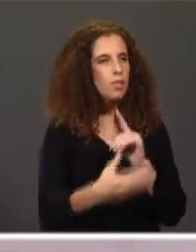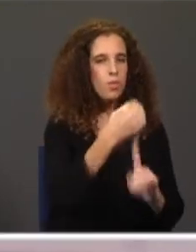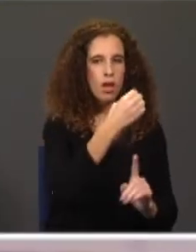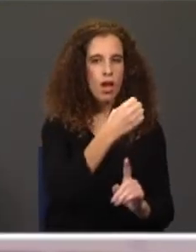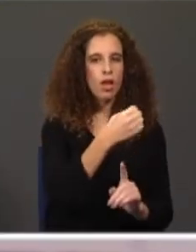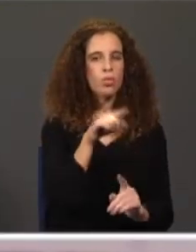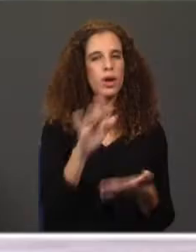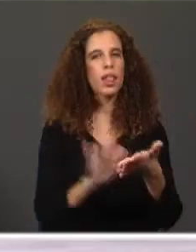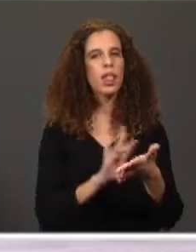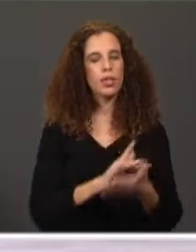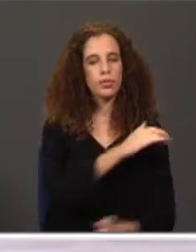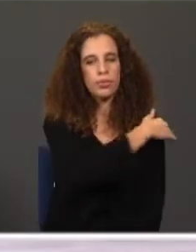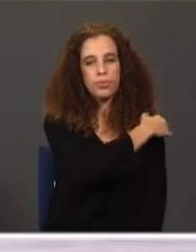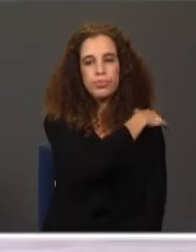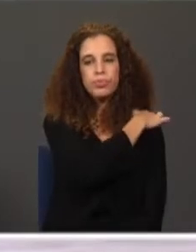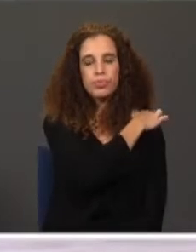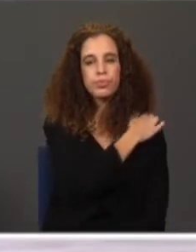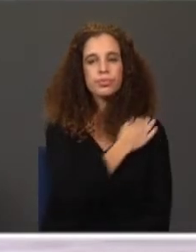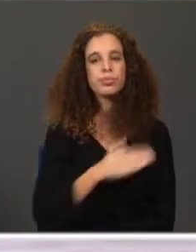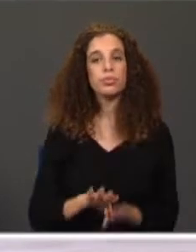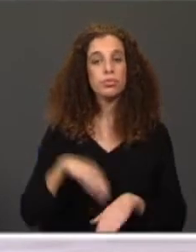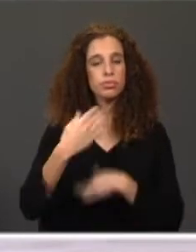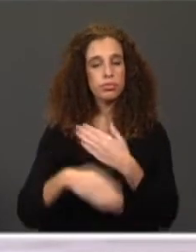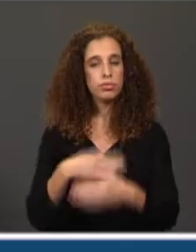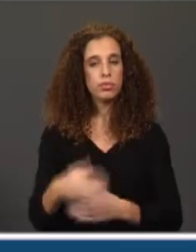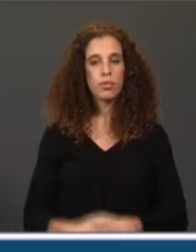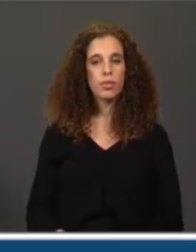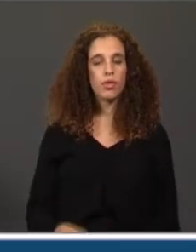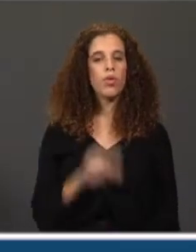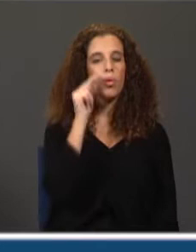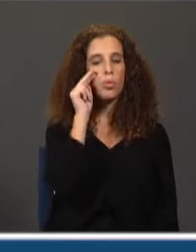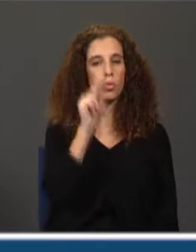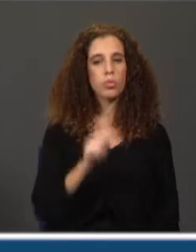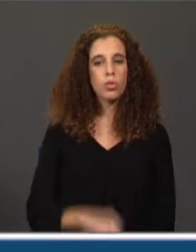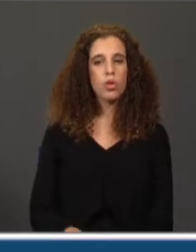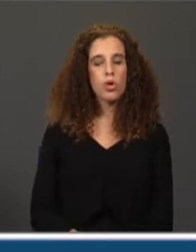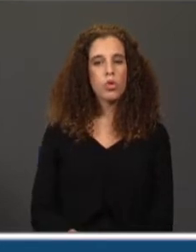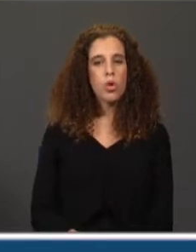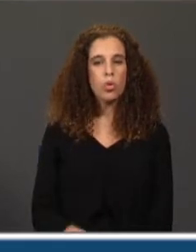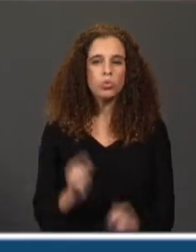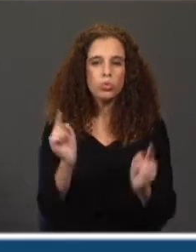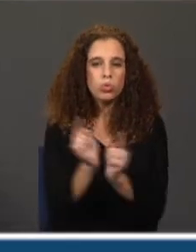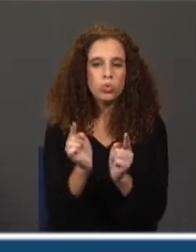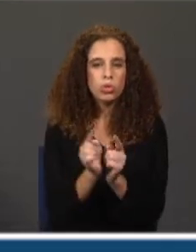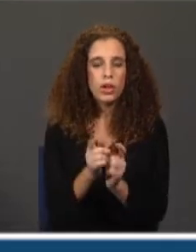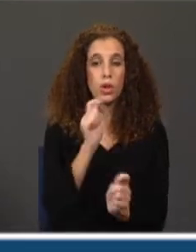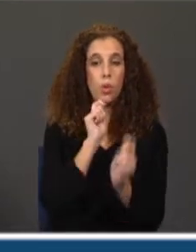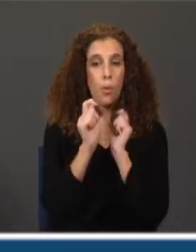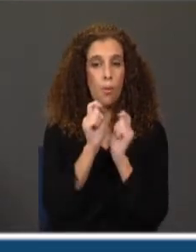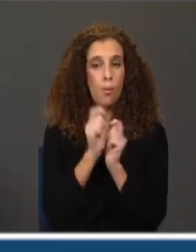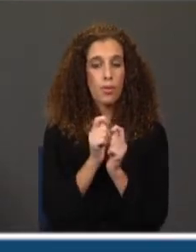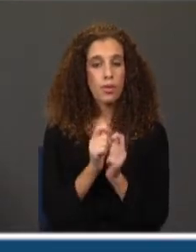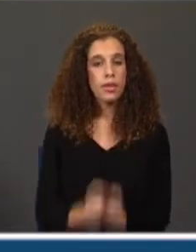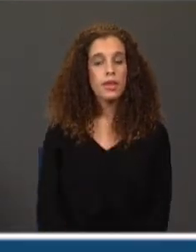por aquele livro. Avançando ainda, vamos ver um recerto de uma entrevista de